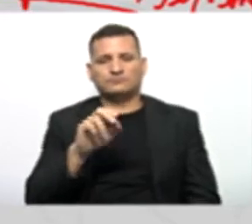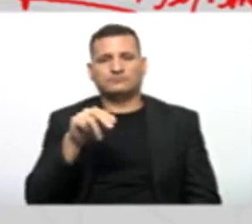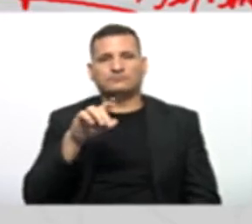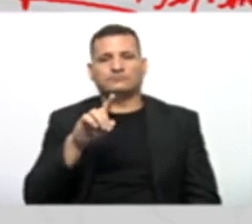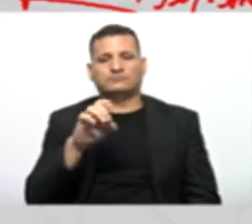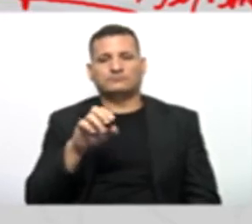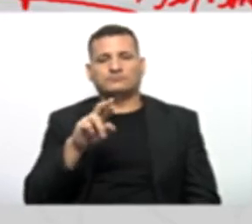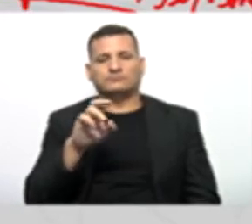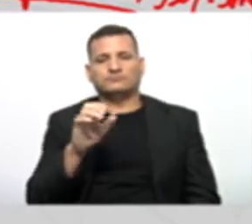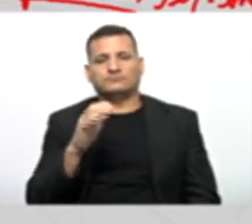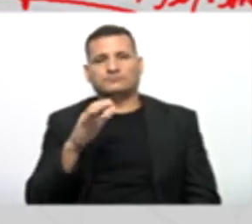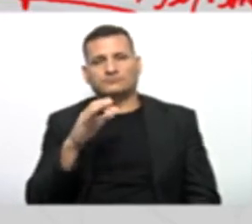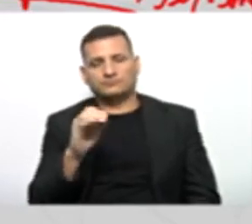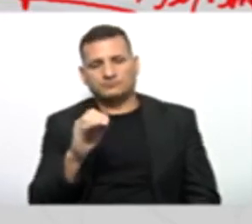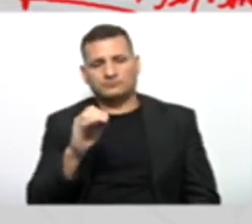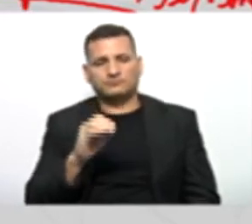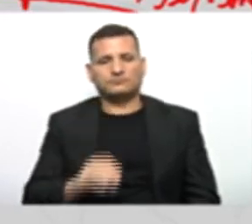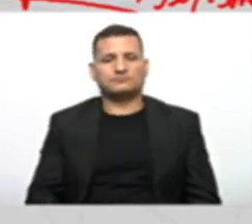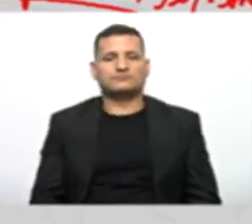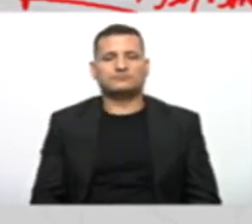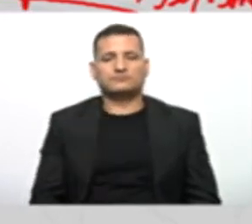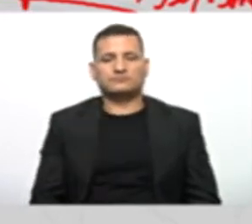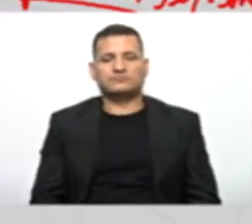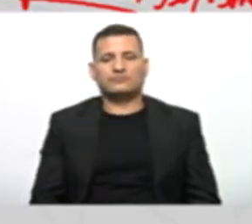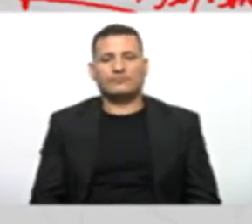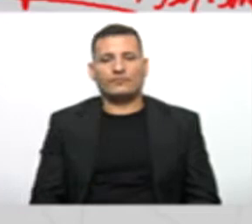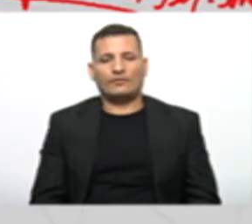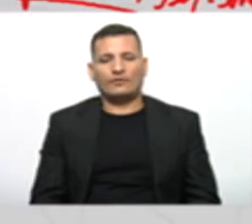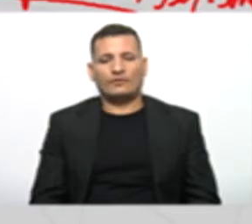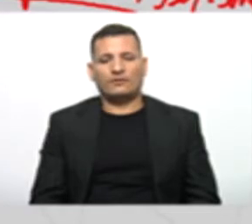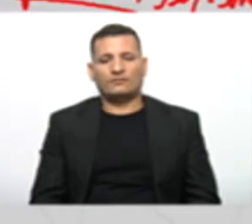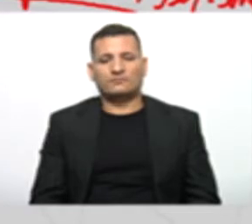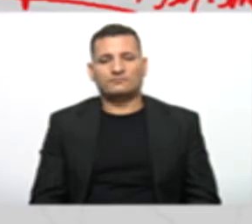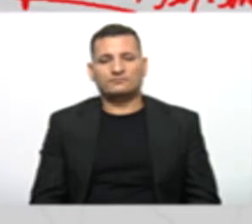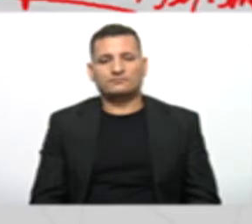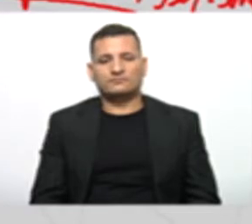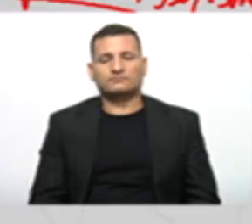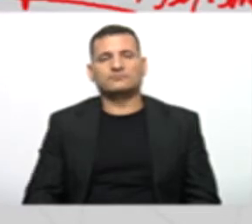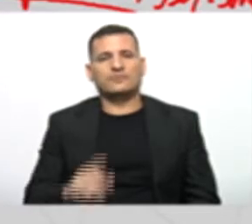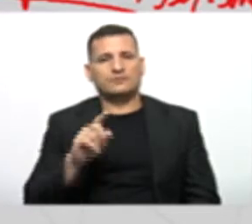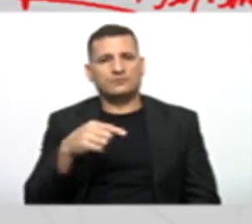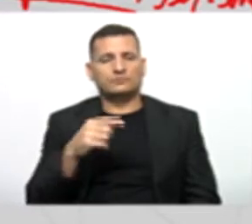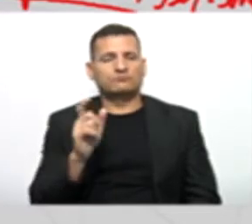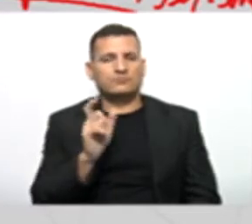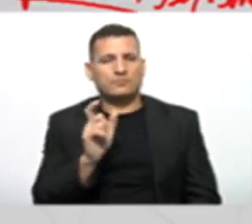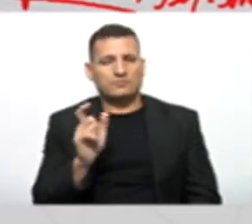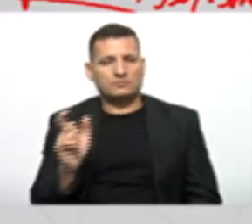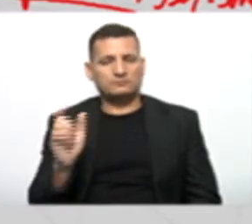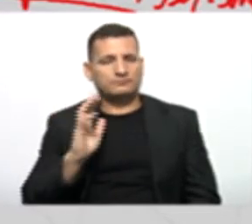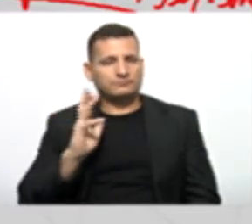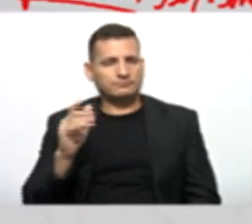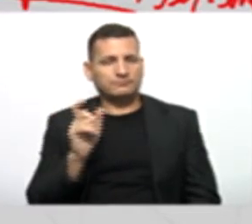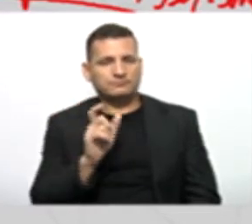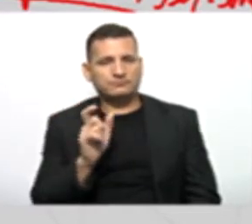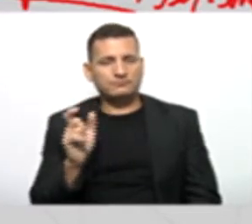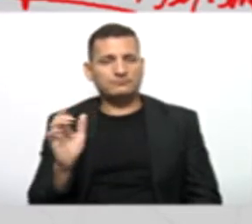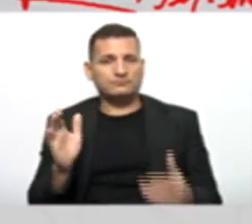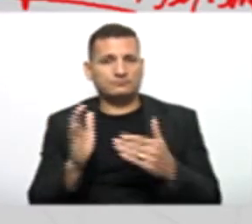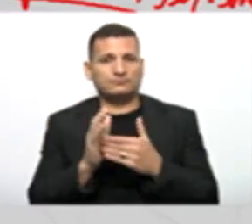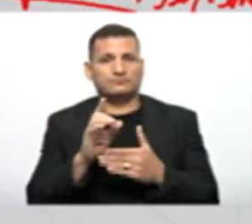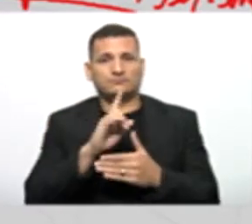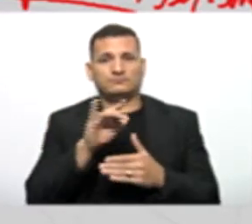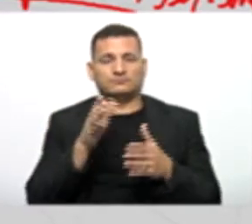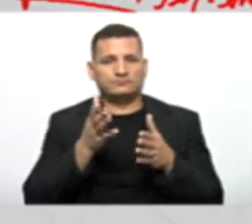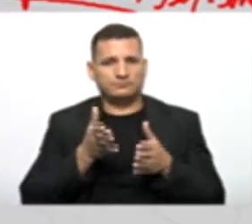Endereço E aí pessoal Você vai escrever Todos os atributos Até data De nascimento